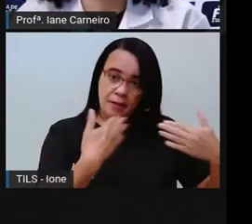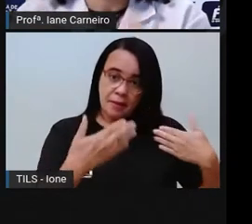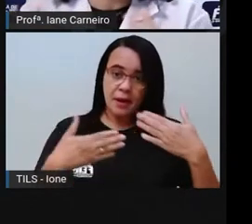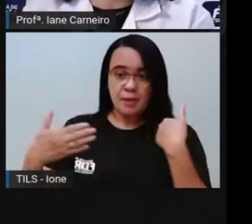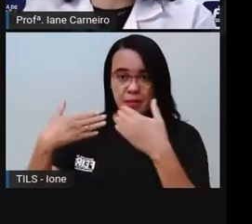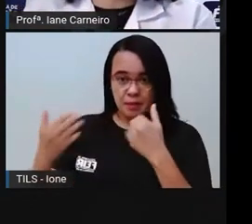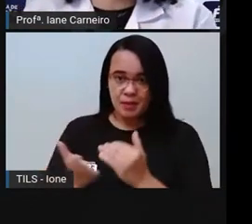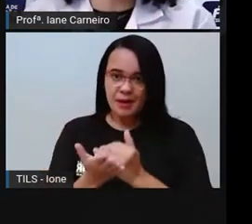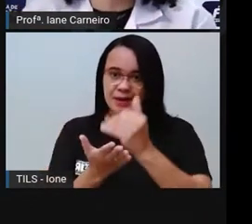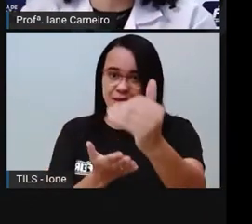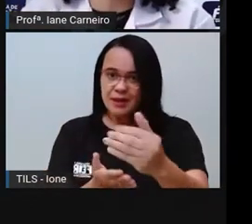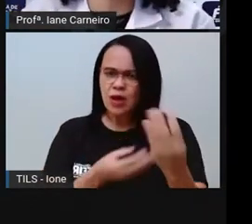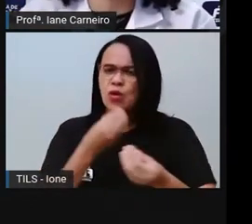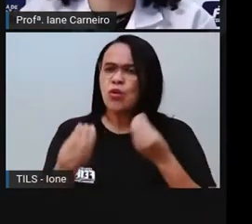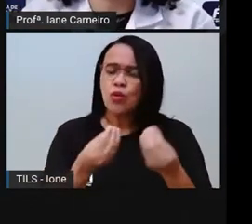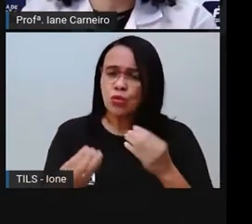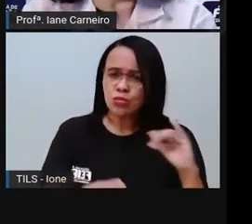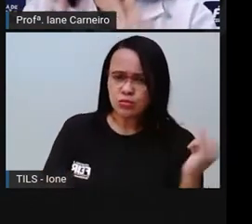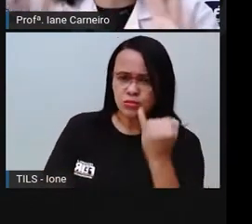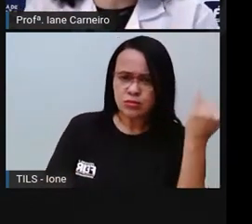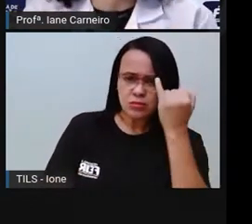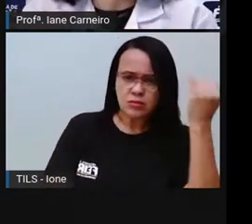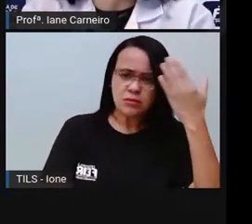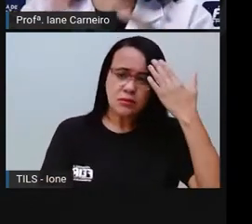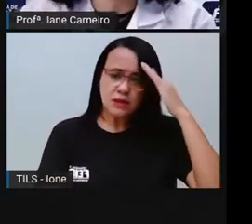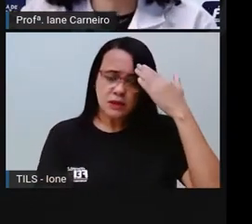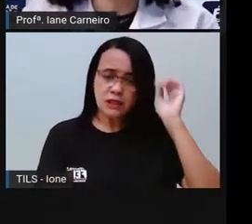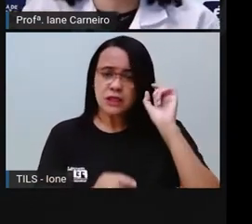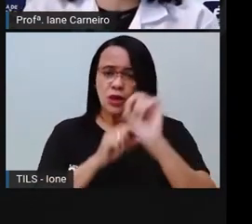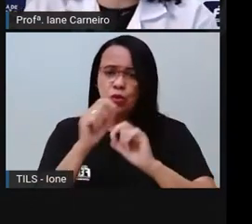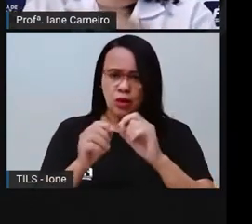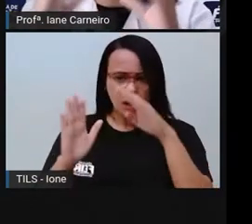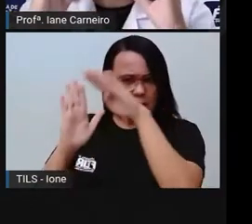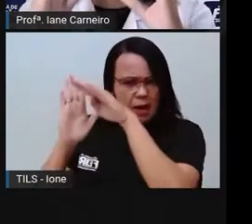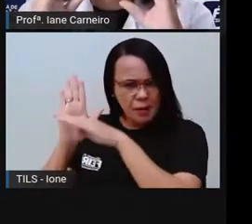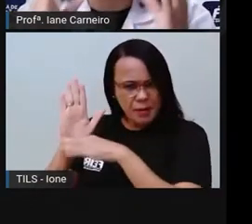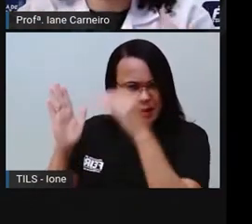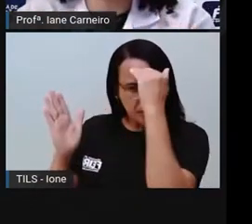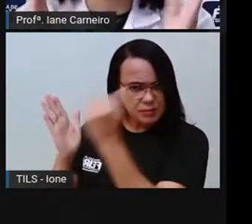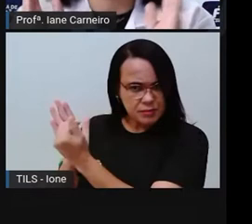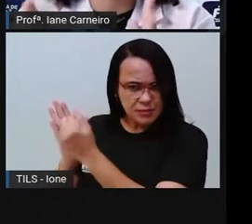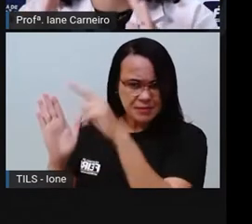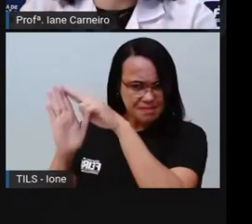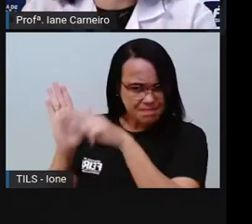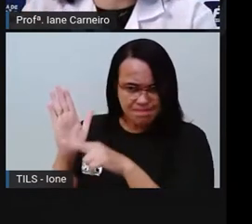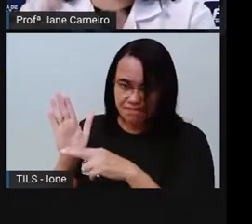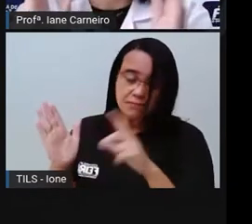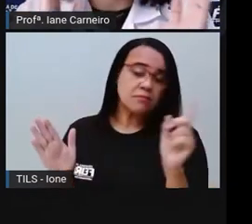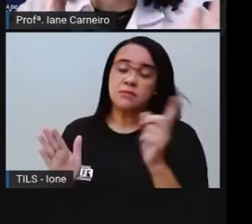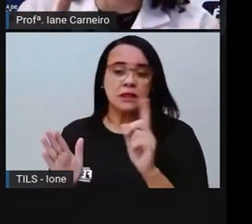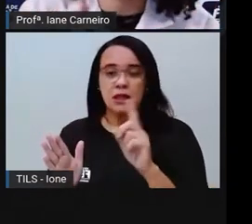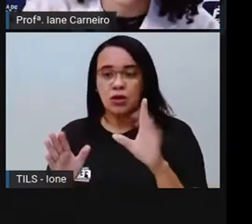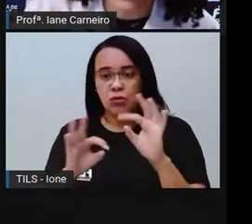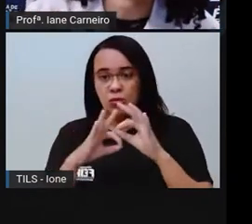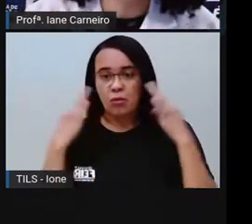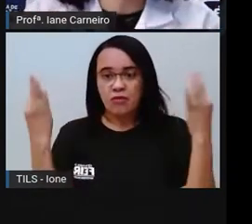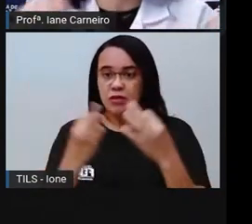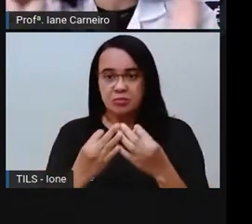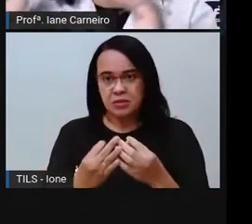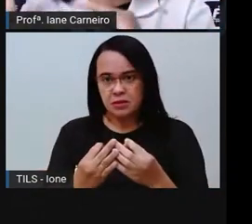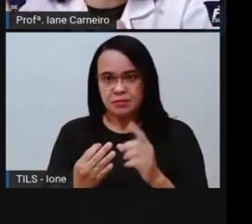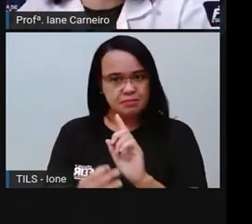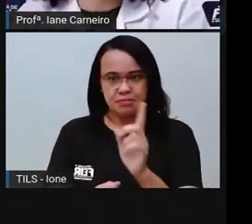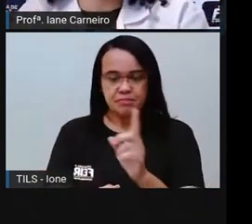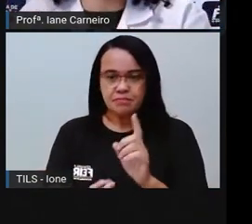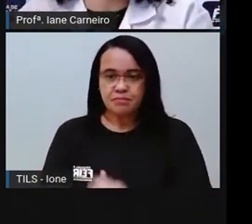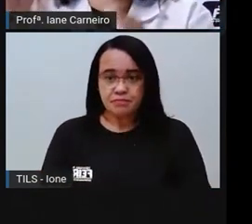isso. A importância de vocês entenderem que não tem um padrão, né? Não tem uma regra dizendo que uma família tem que ser igual a outra,